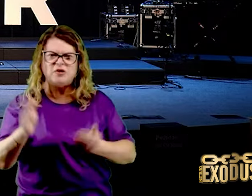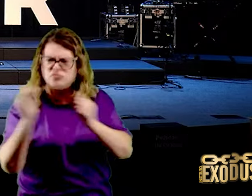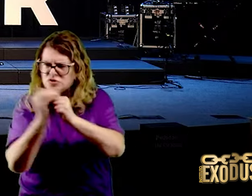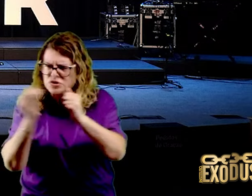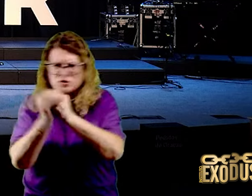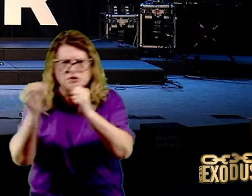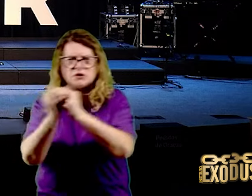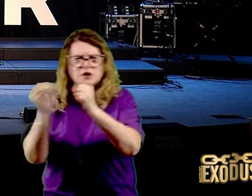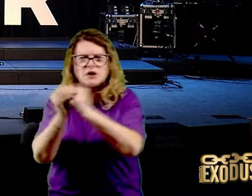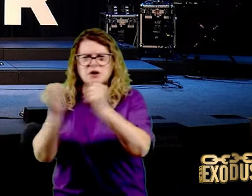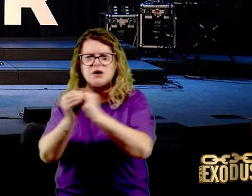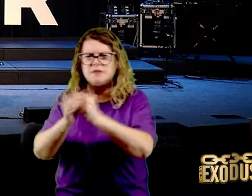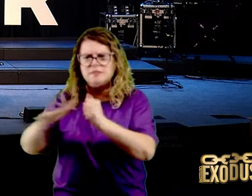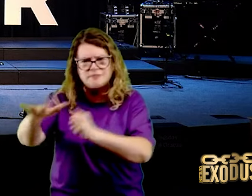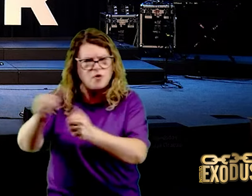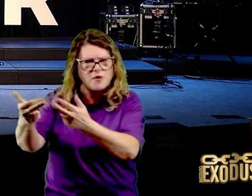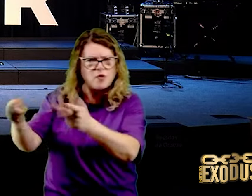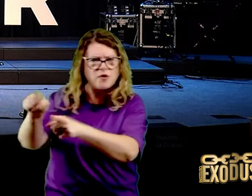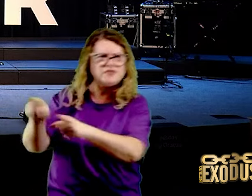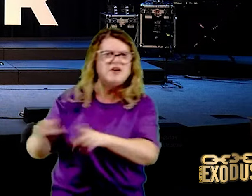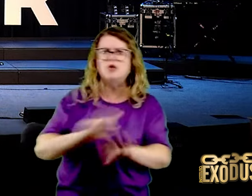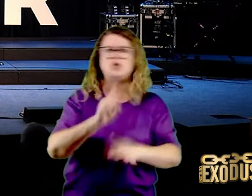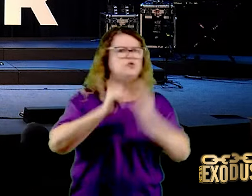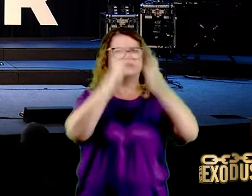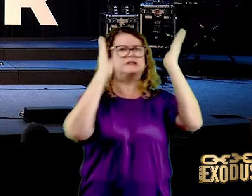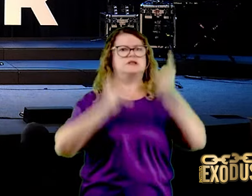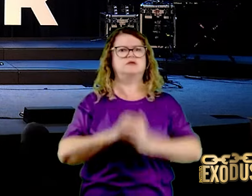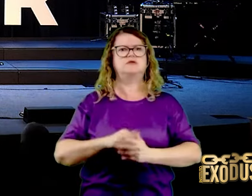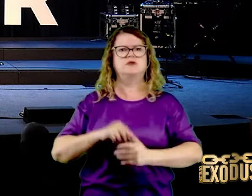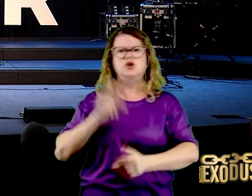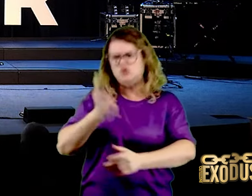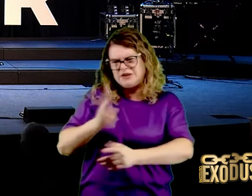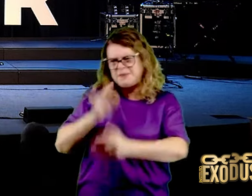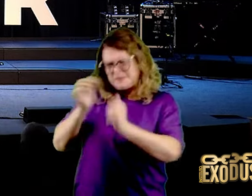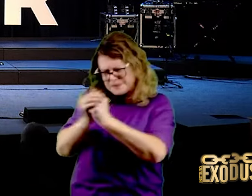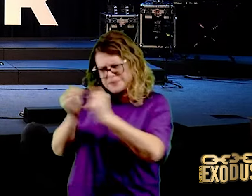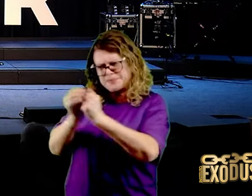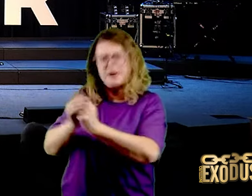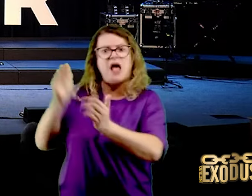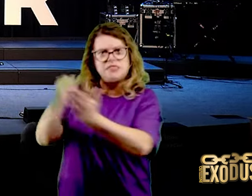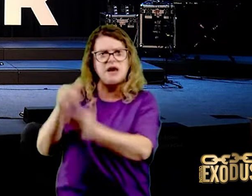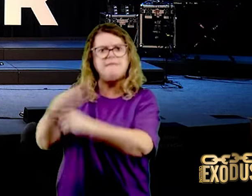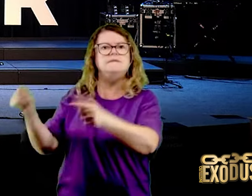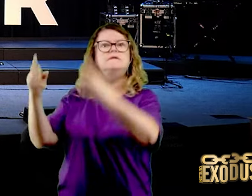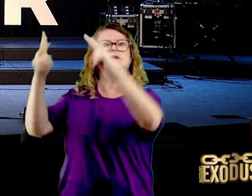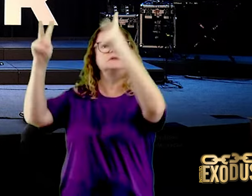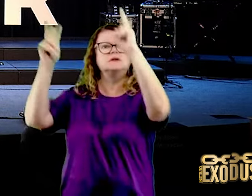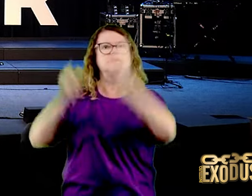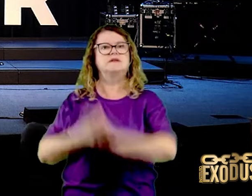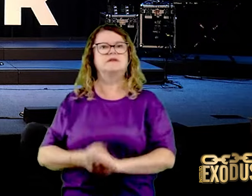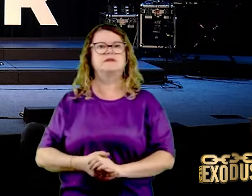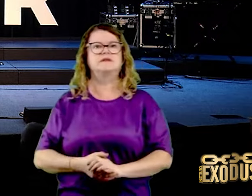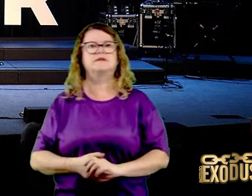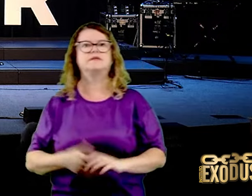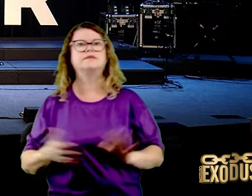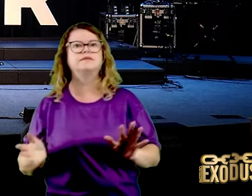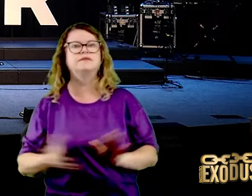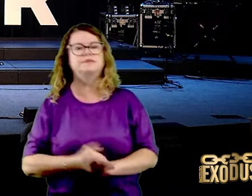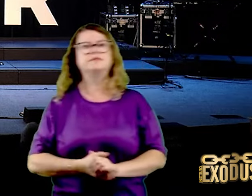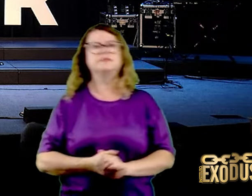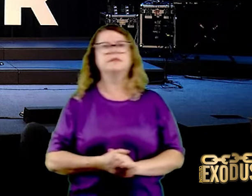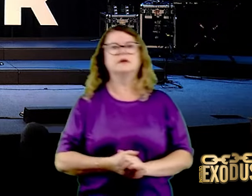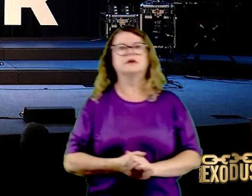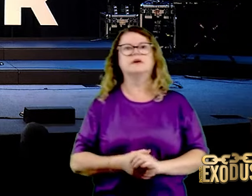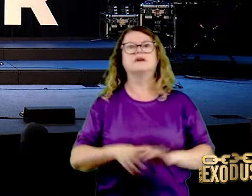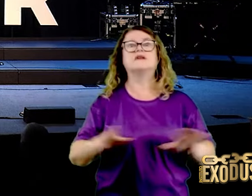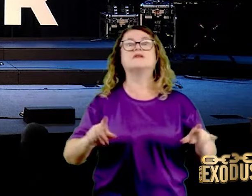Ah, pastor. Tocou o sino do ringue. Vamos para o próximo assalto. Não é assim